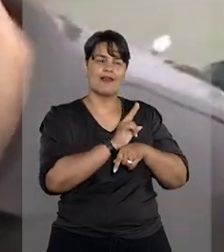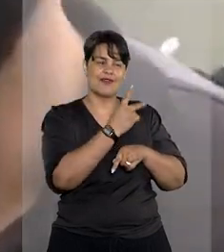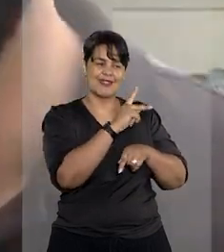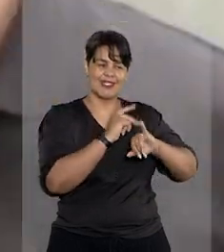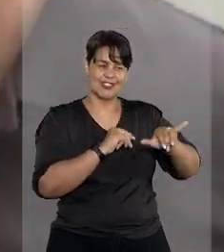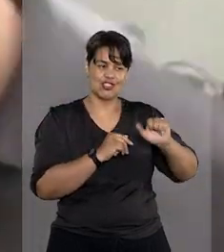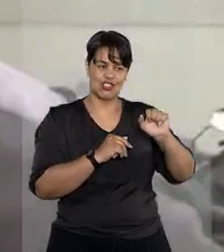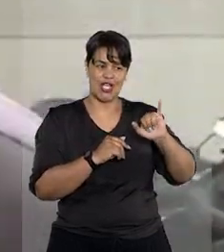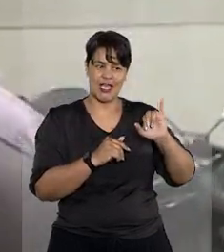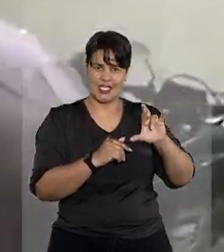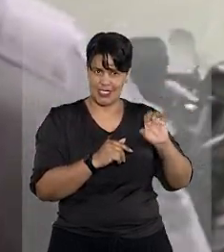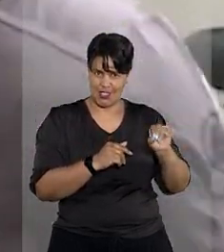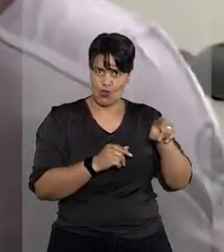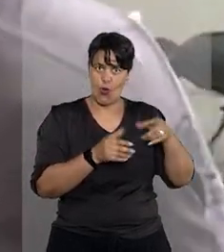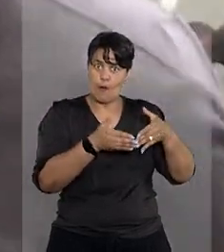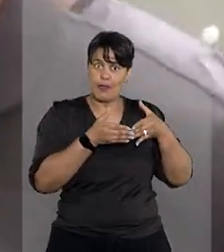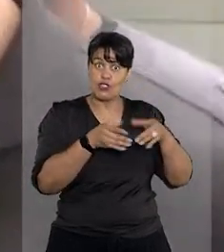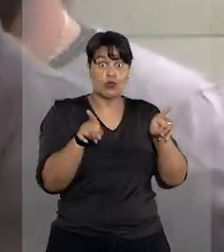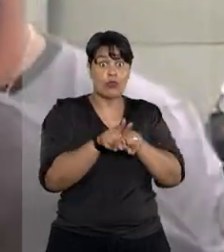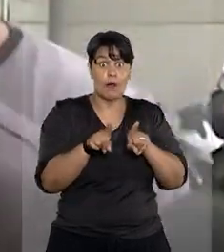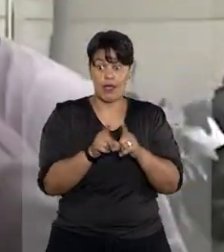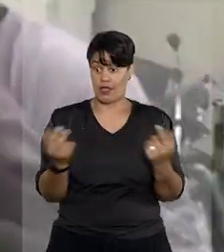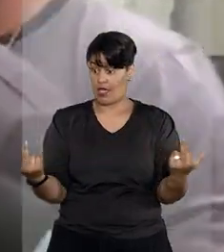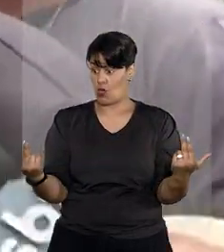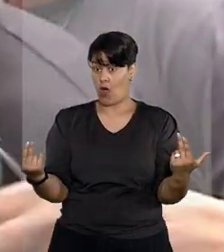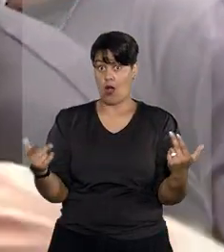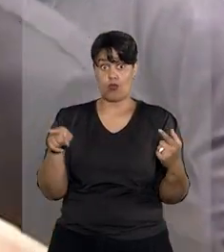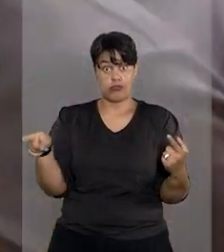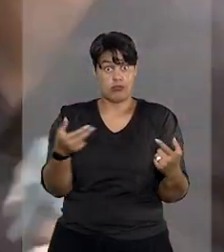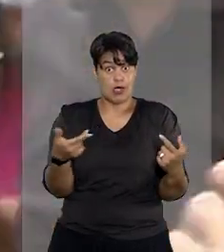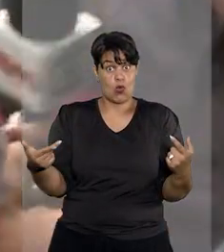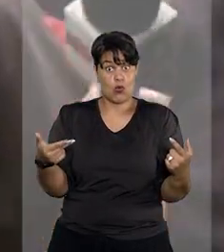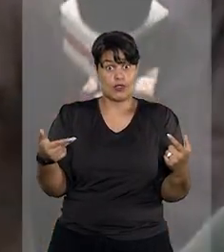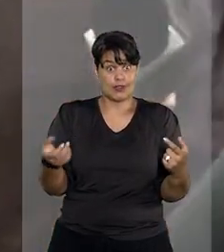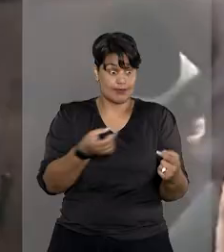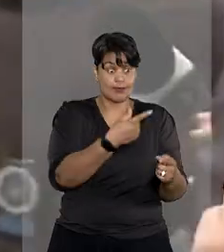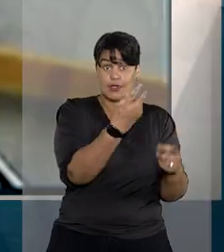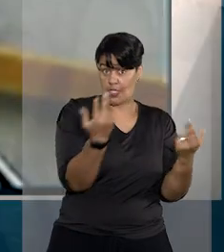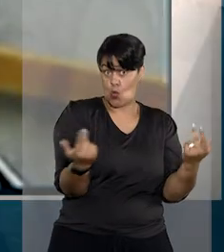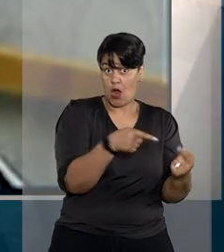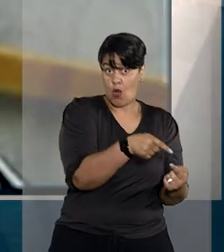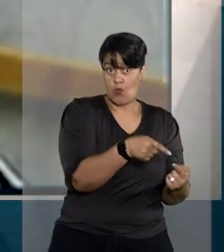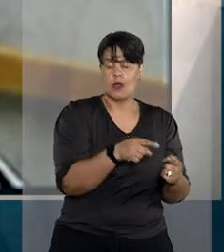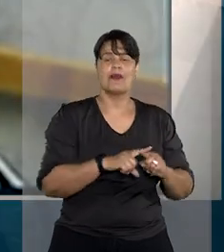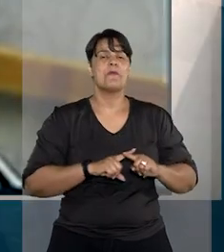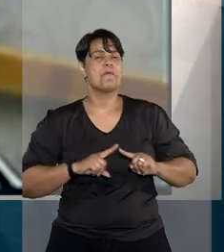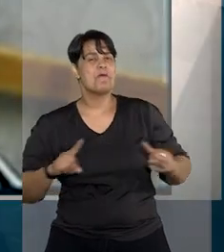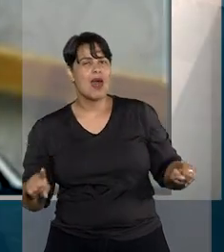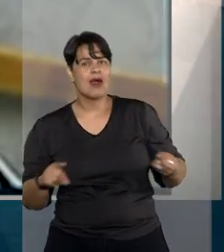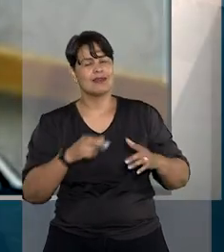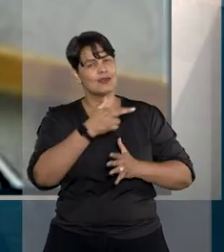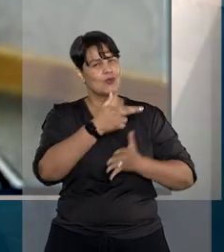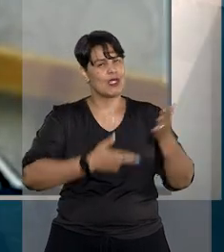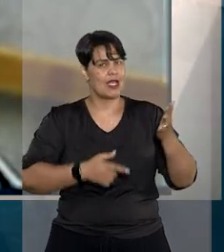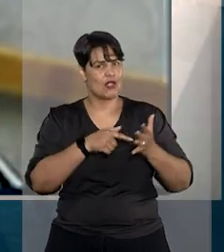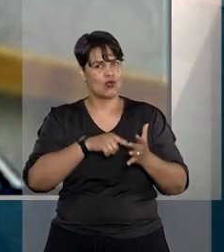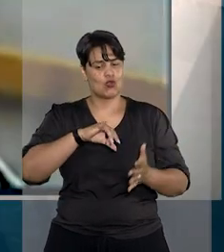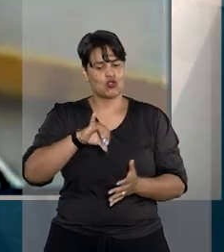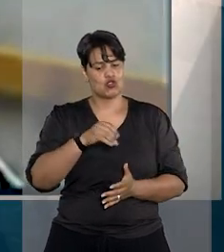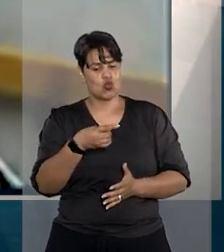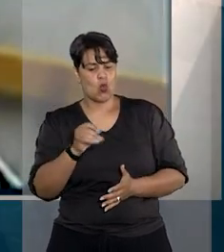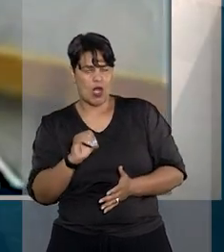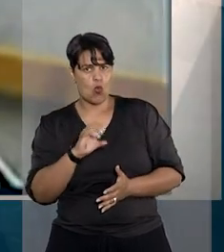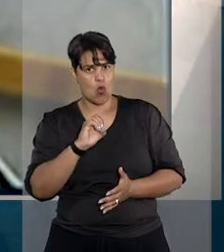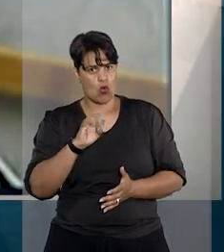Jairinho pediu a extensão ao réu do benefício concedido a Monique Medeiros. Mas, segundo o relator, ministro João